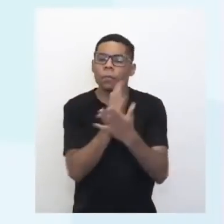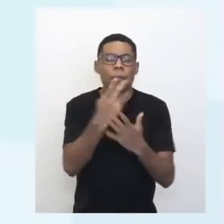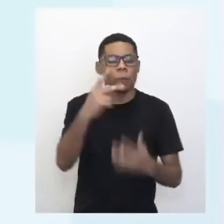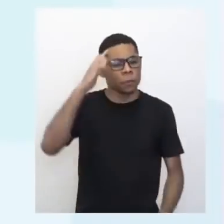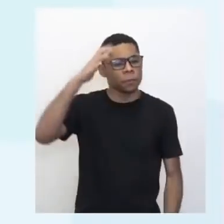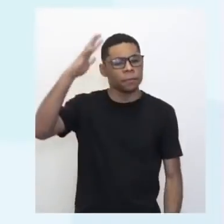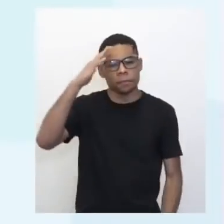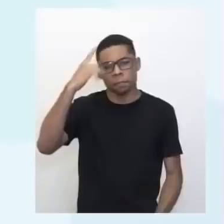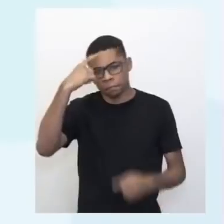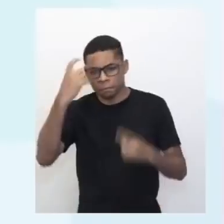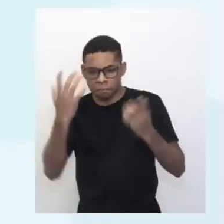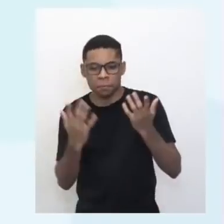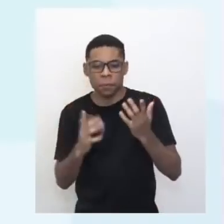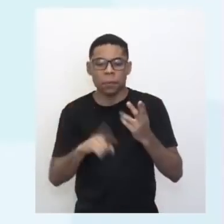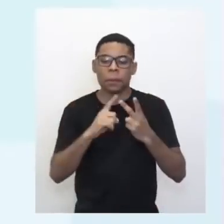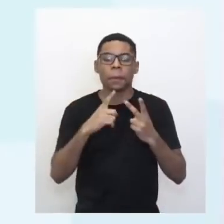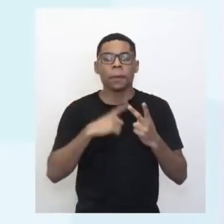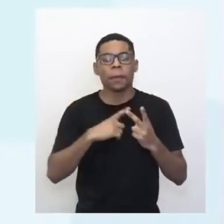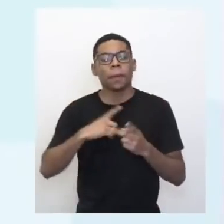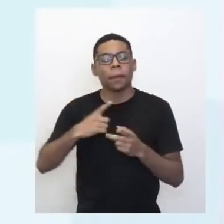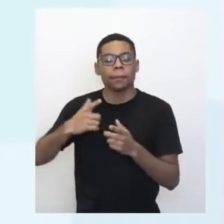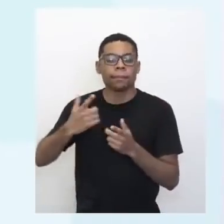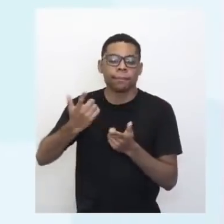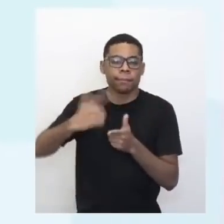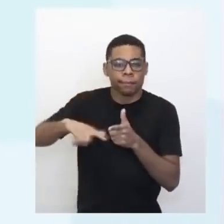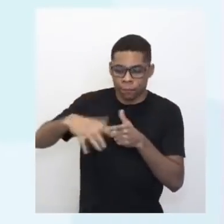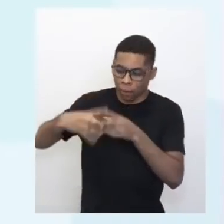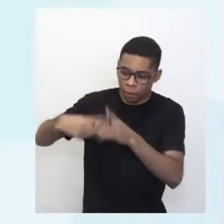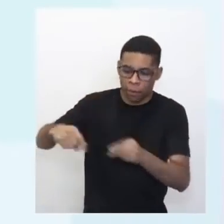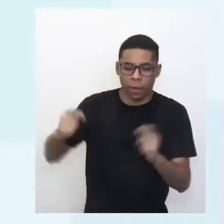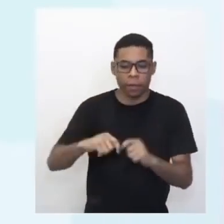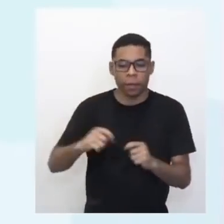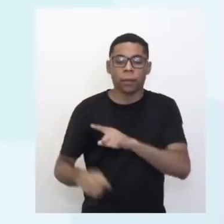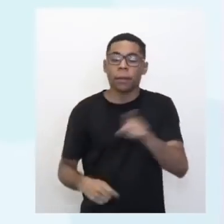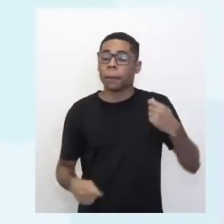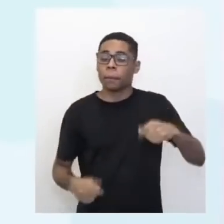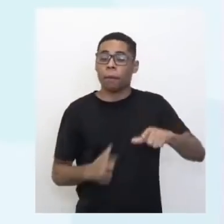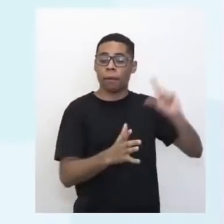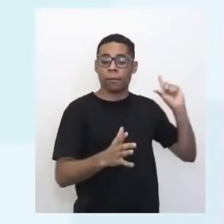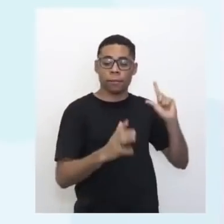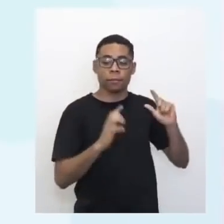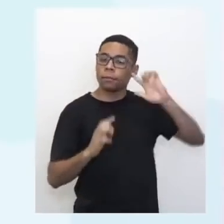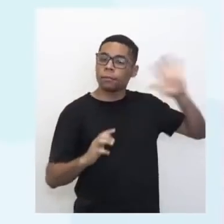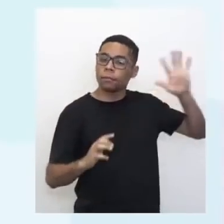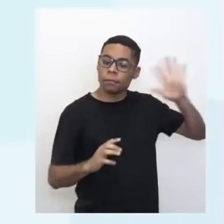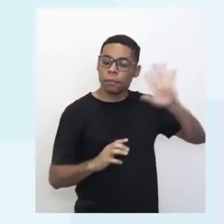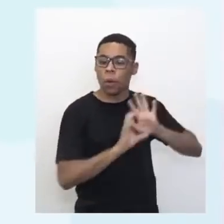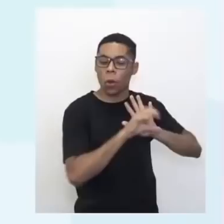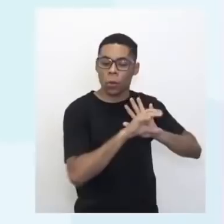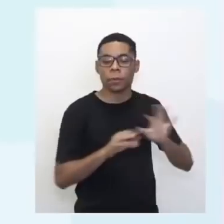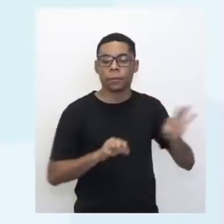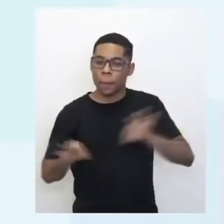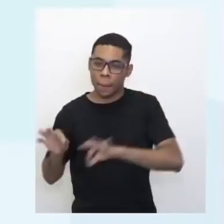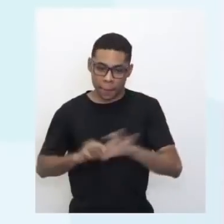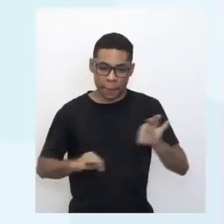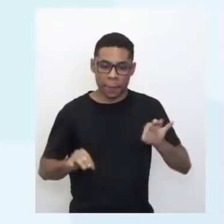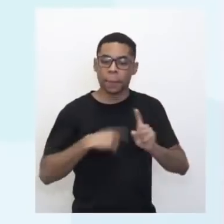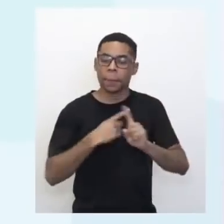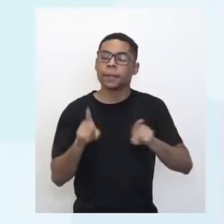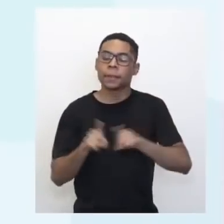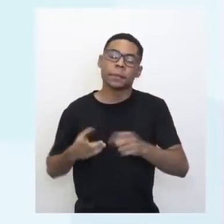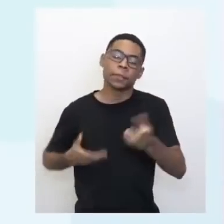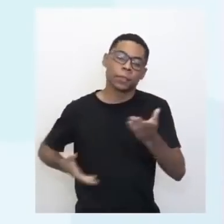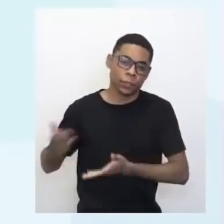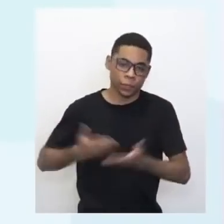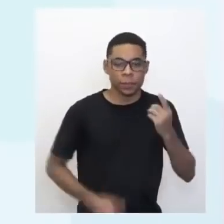pertinentes aí, a gente pretende e precisa de alguns conceitos pré-estabelecidos, algumas coisas já formadas,